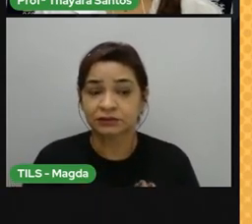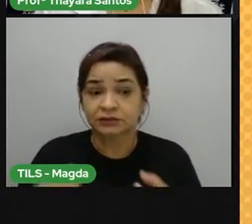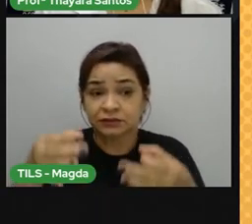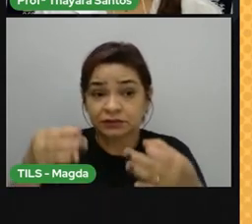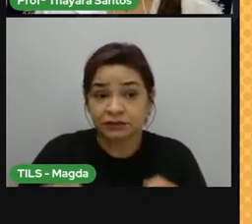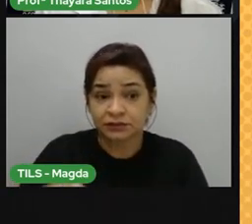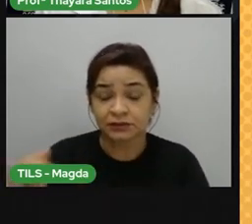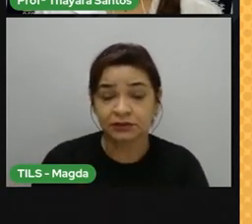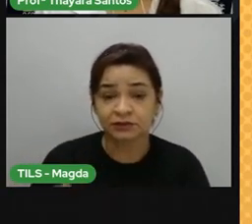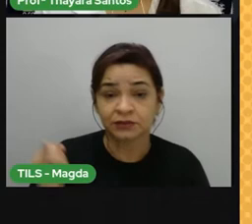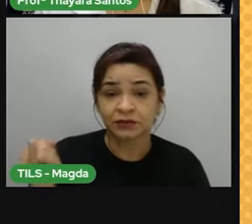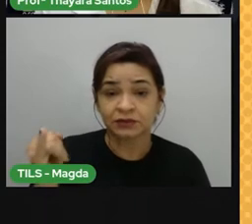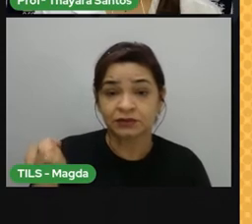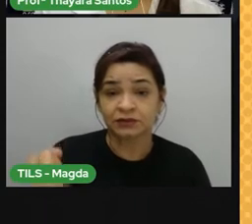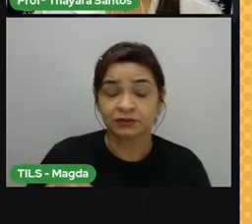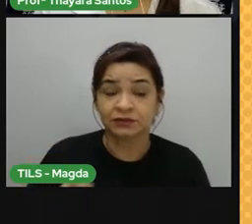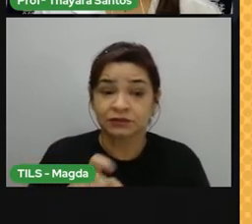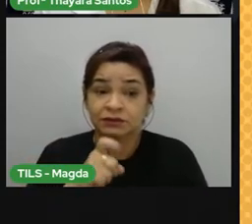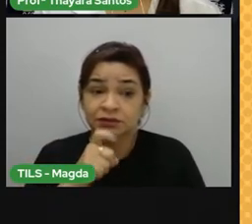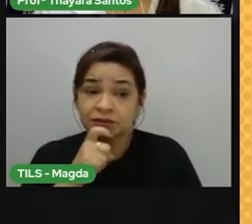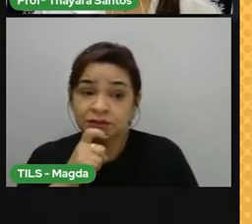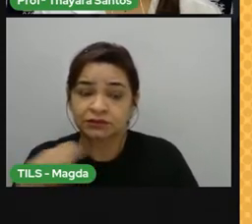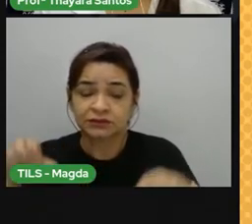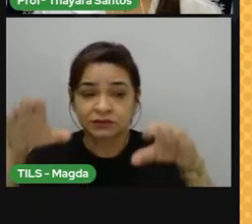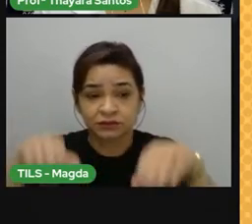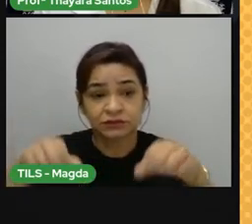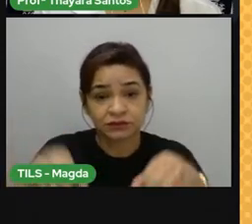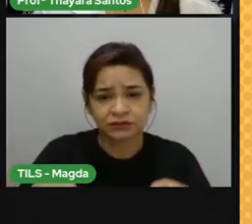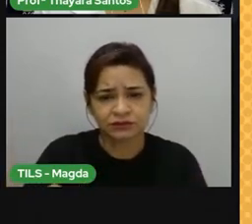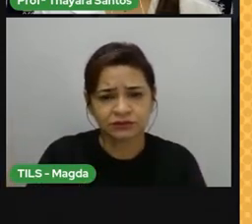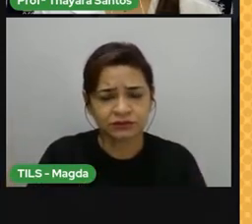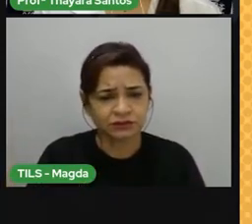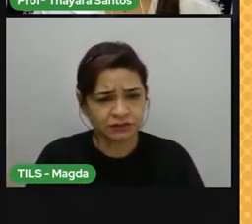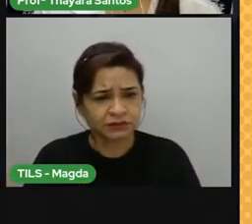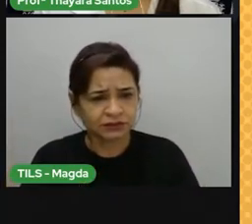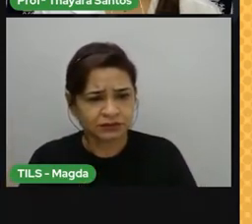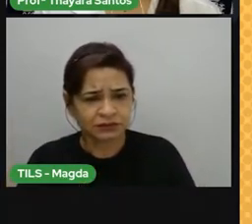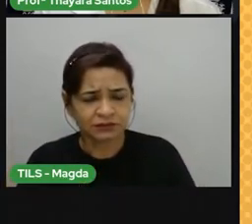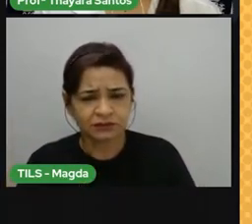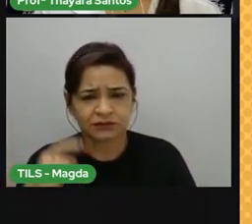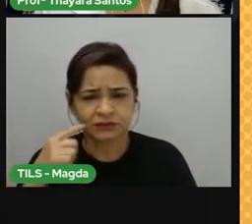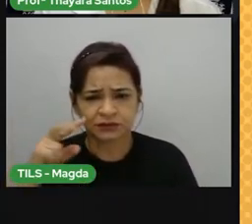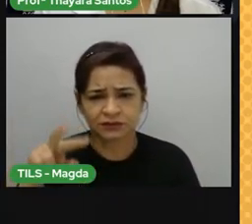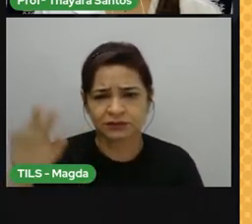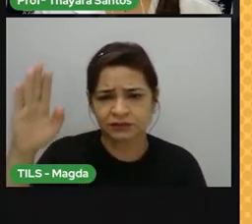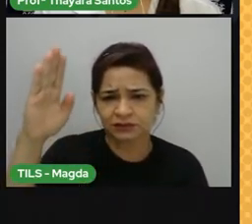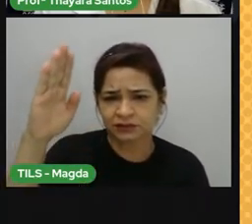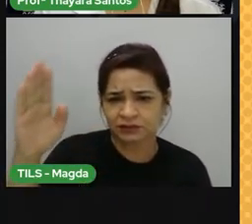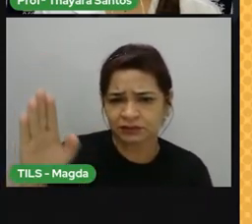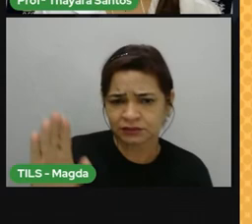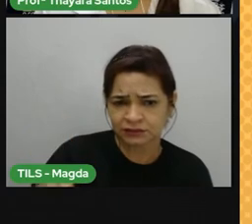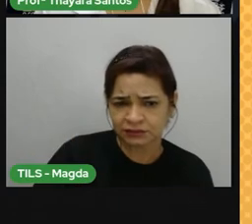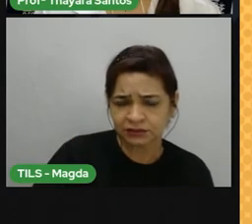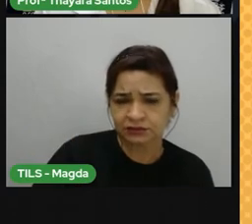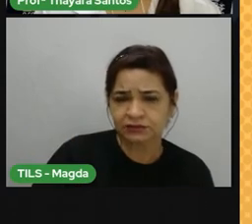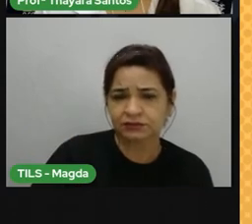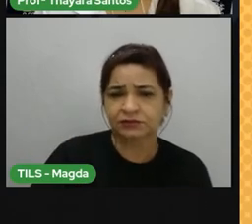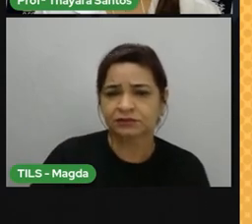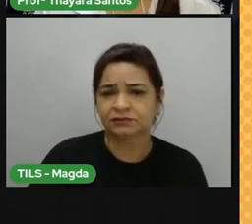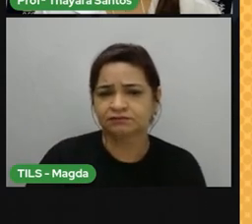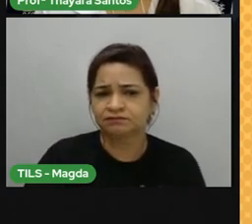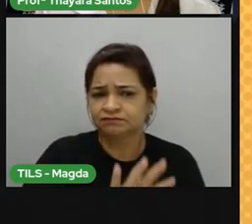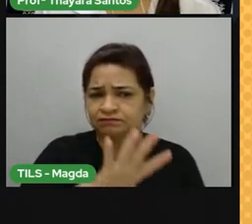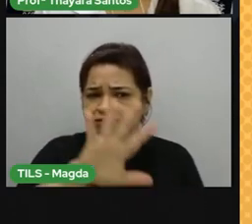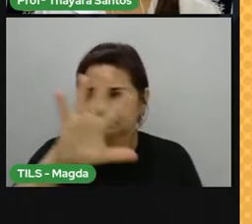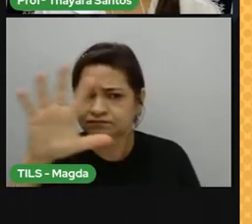o clima será quente e chuvoso. O clima tropical litorâneo predomina em grande parte do litoral do país. Se